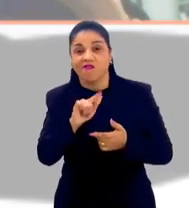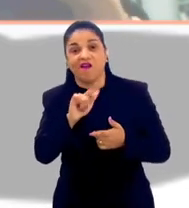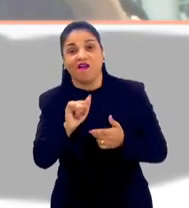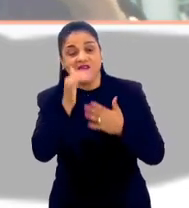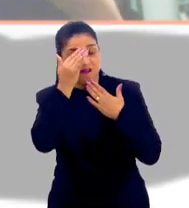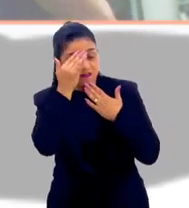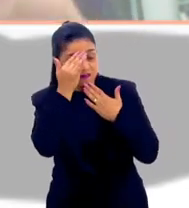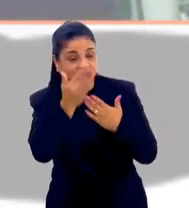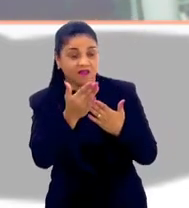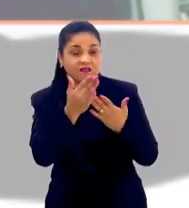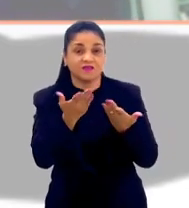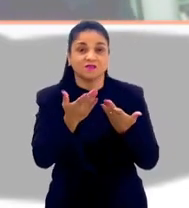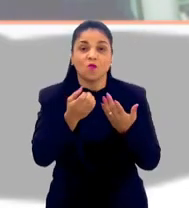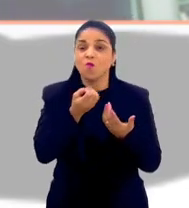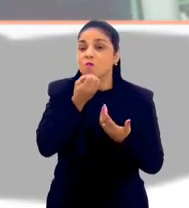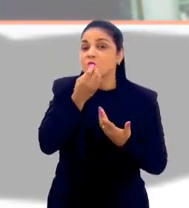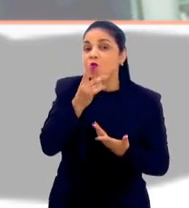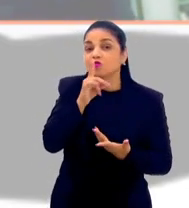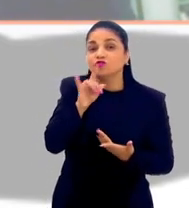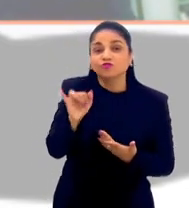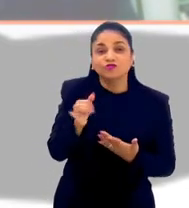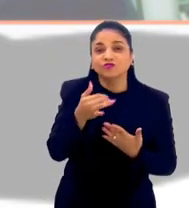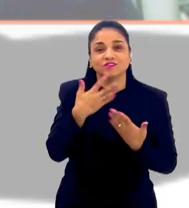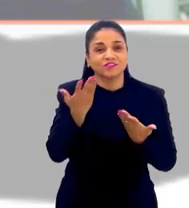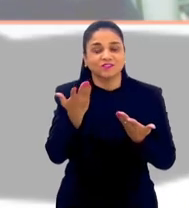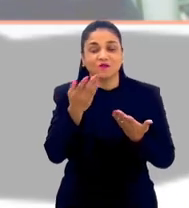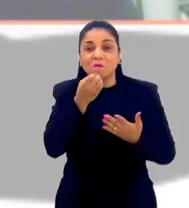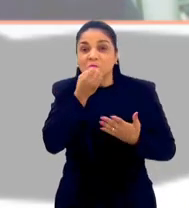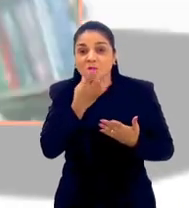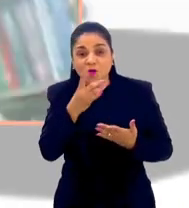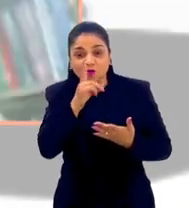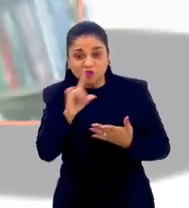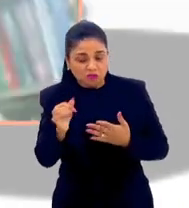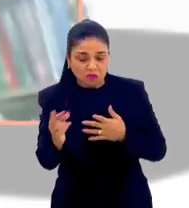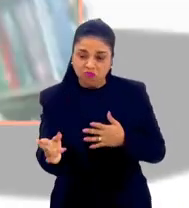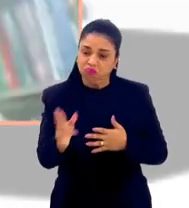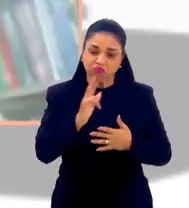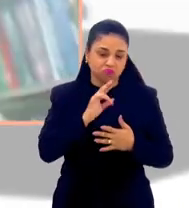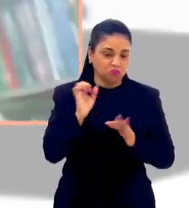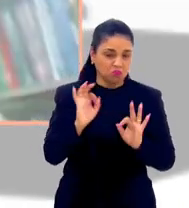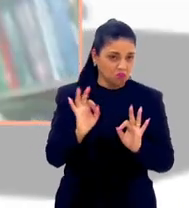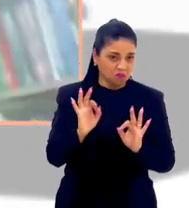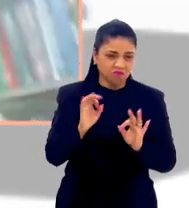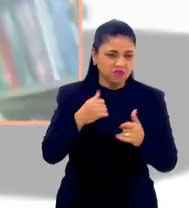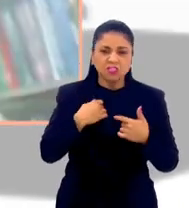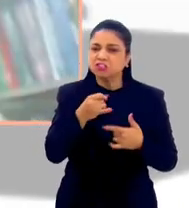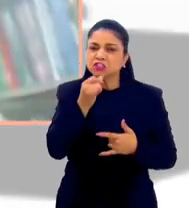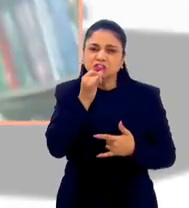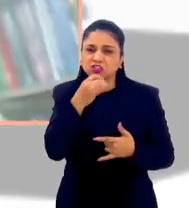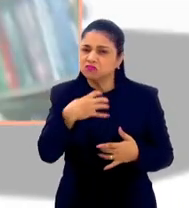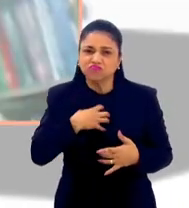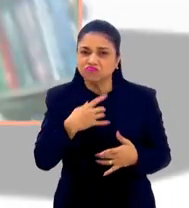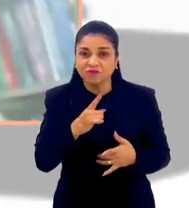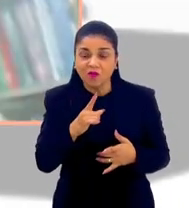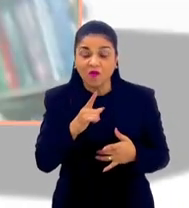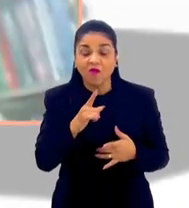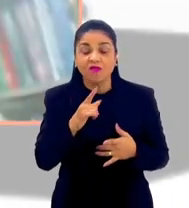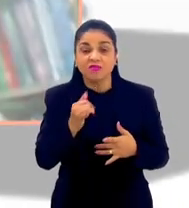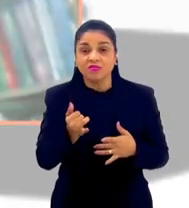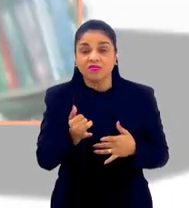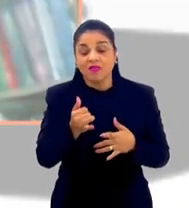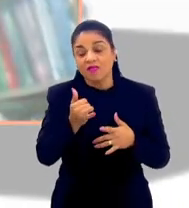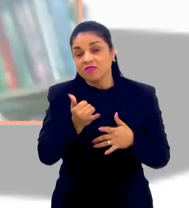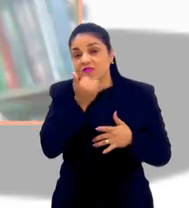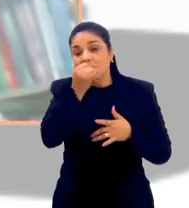um bom dia. E se você der um bom dia e alguém não te der de volta, não fica triste, não. Porque, de repente,